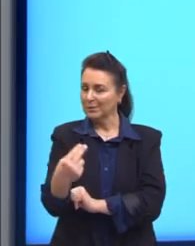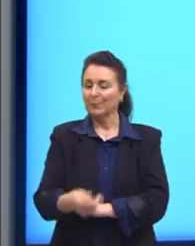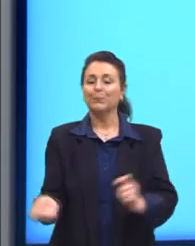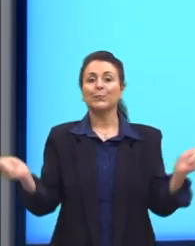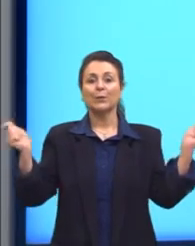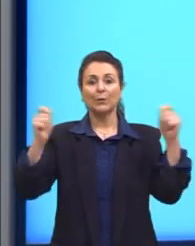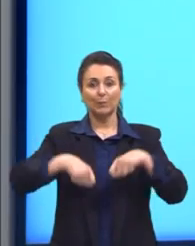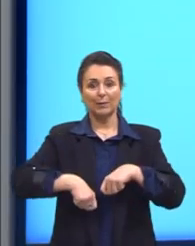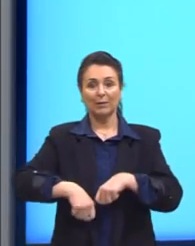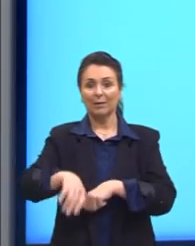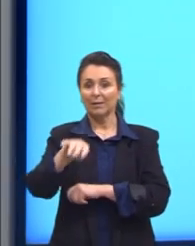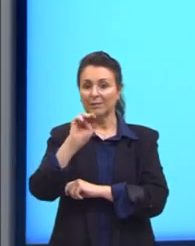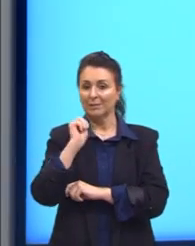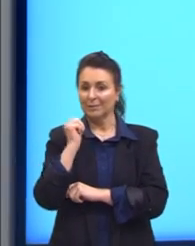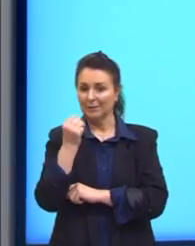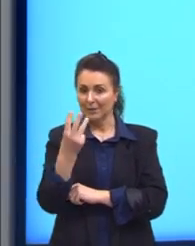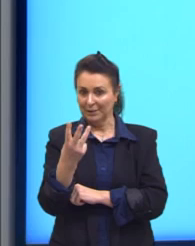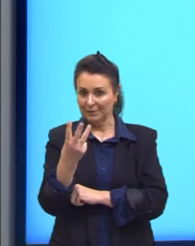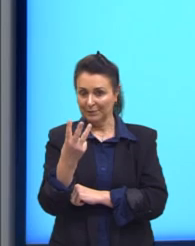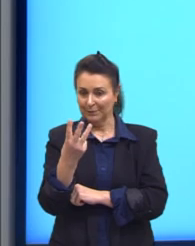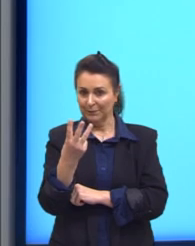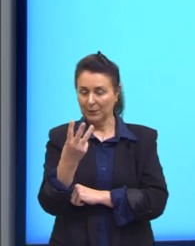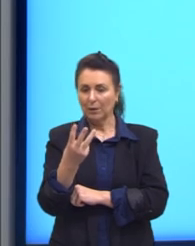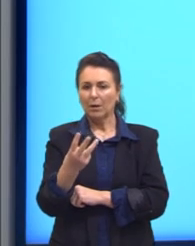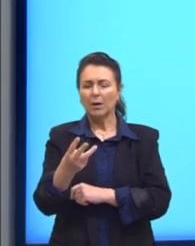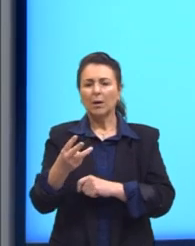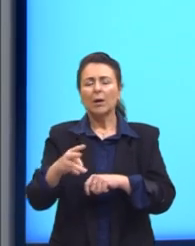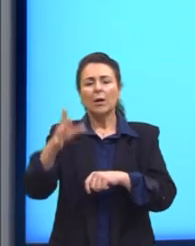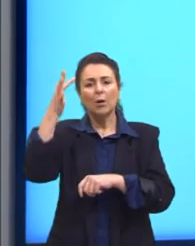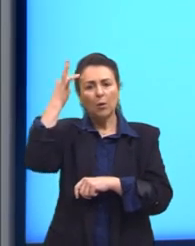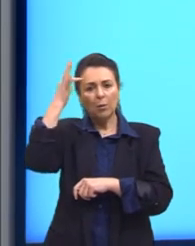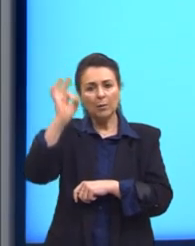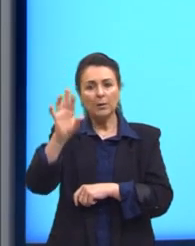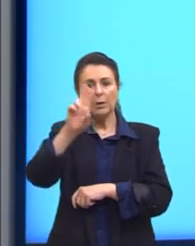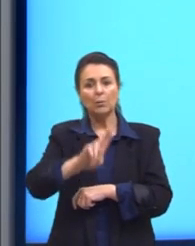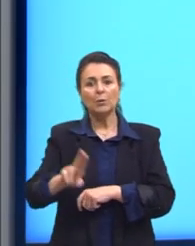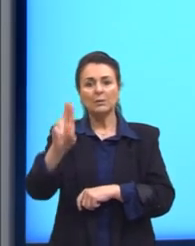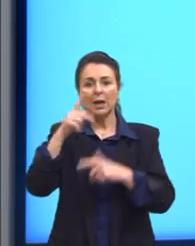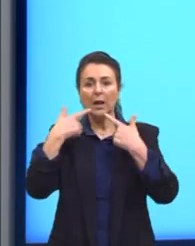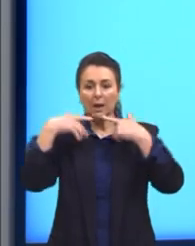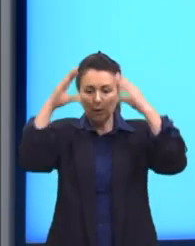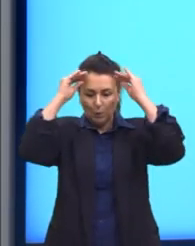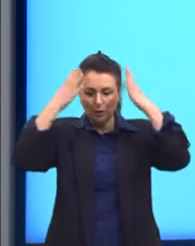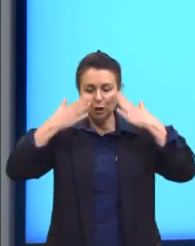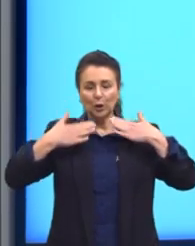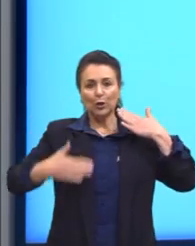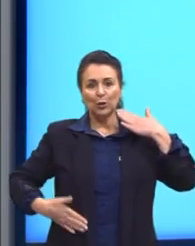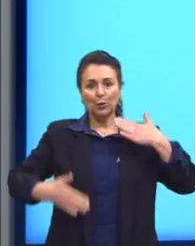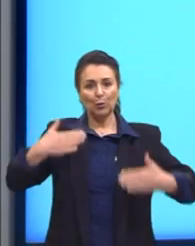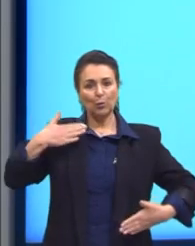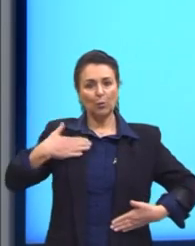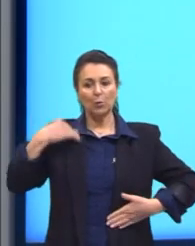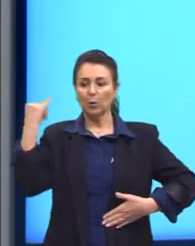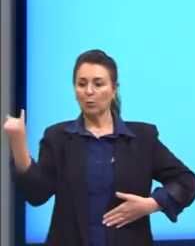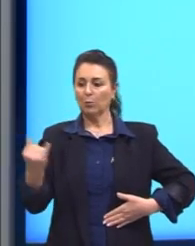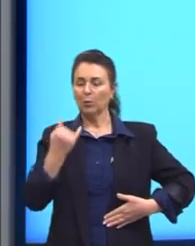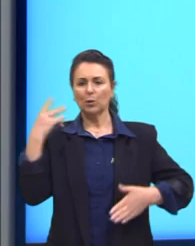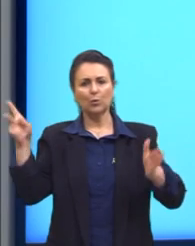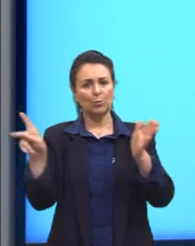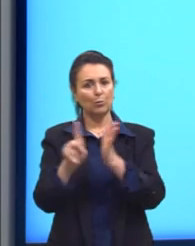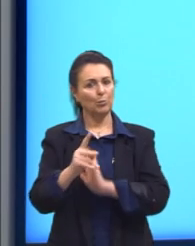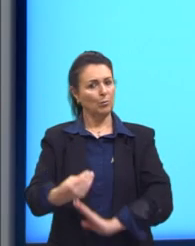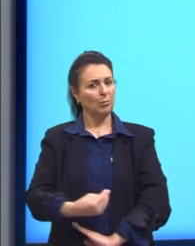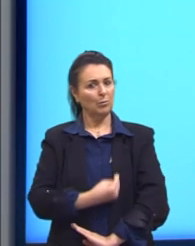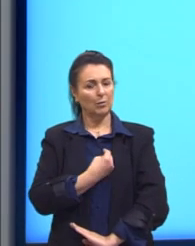Competência 3. Compreender e usar a linguagem corporal como relevante para a própria vida, integradora